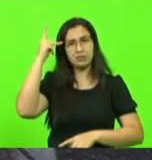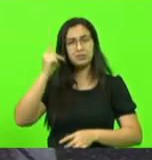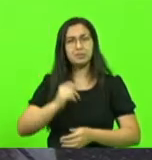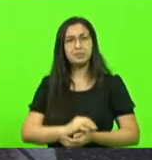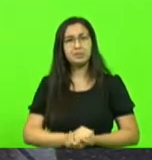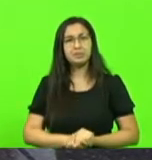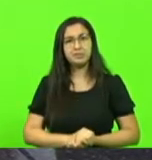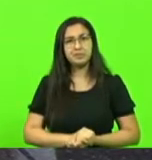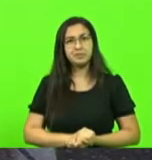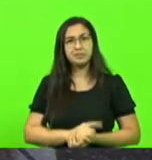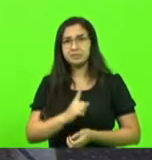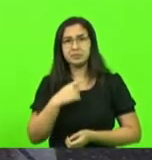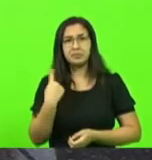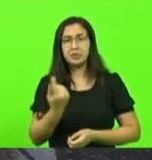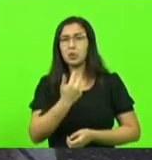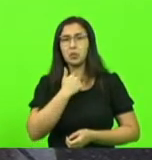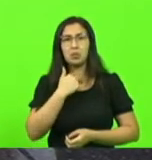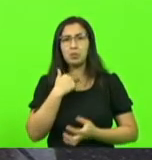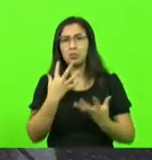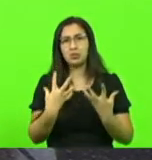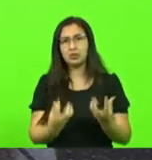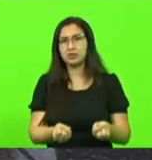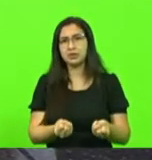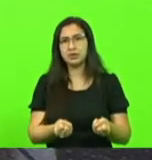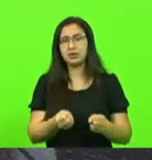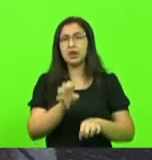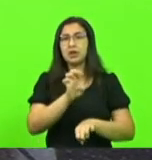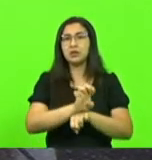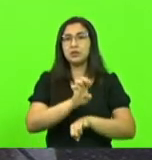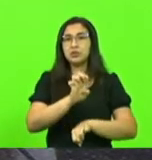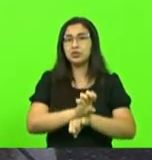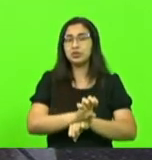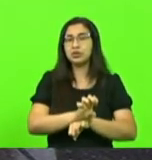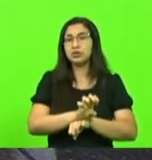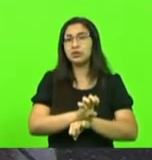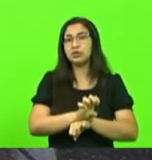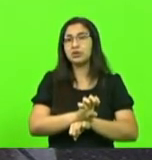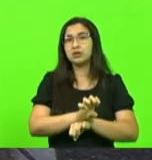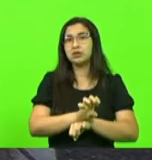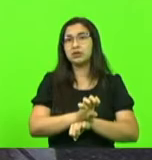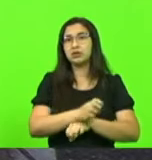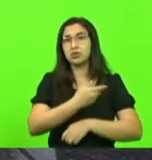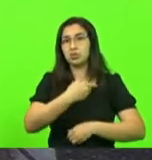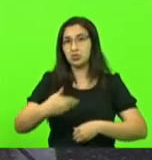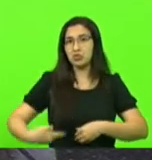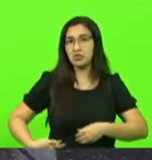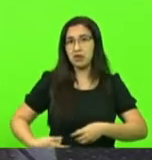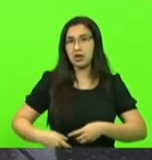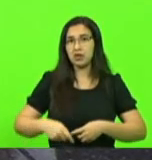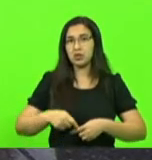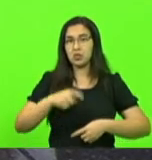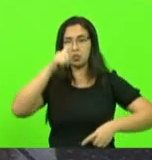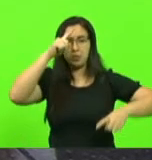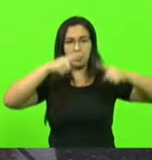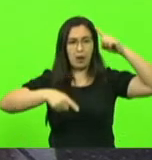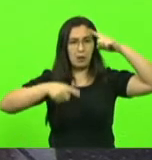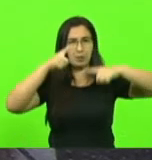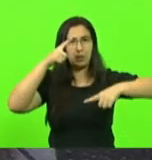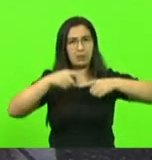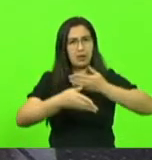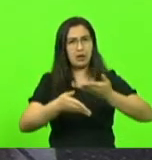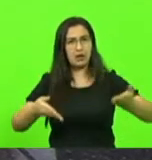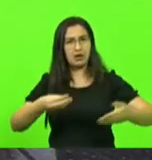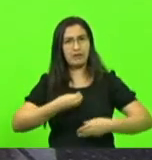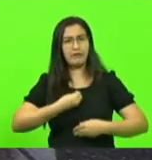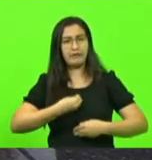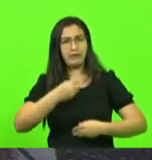E nós não podemos aceitar que o Estado, de alguma forma, controle a vida das pessoas. A nossa